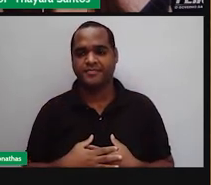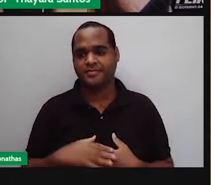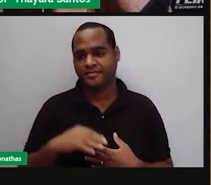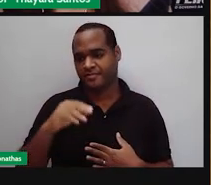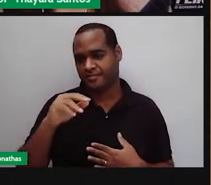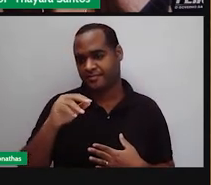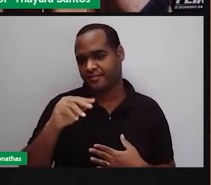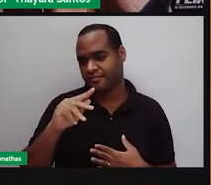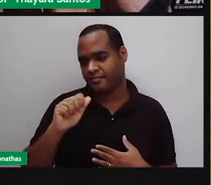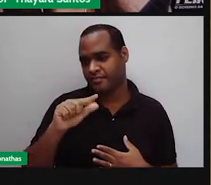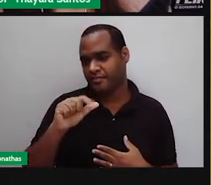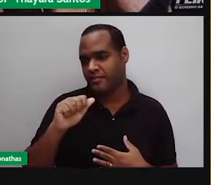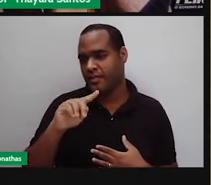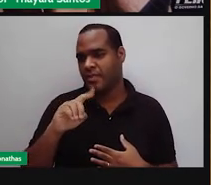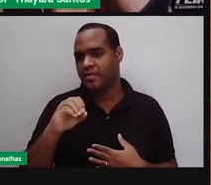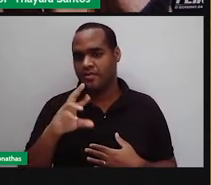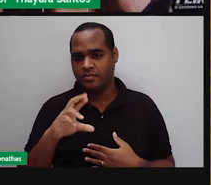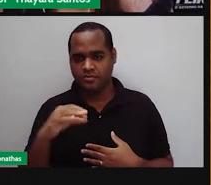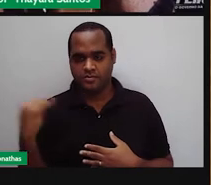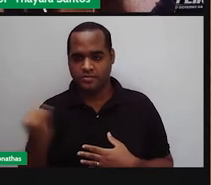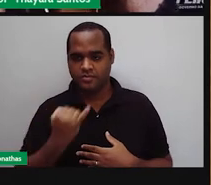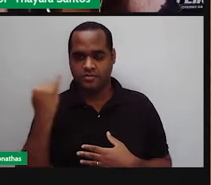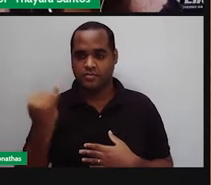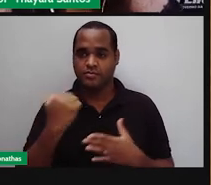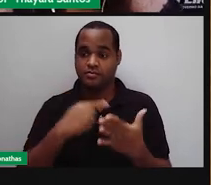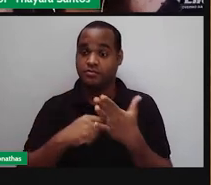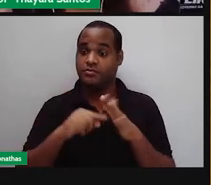incrível e essencial para a vida. Você não acha?